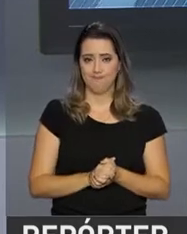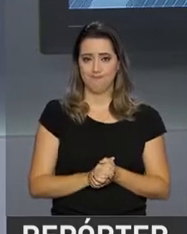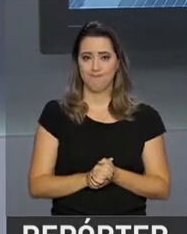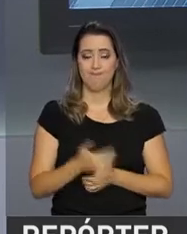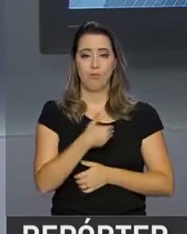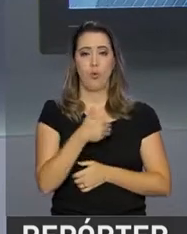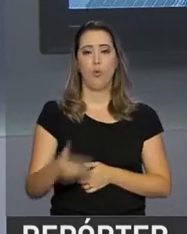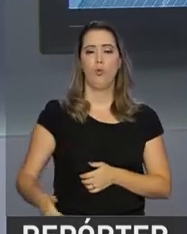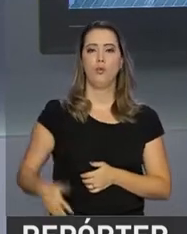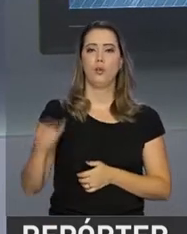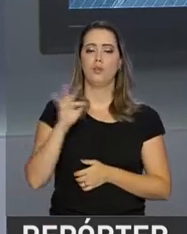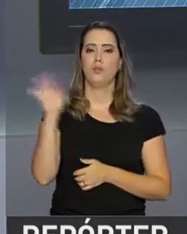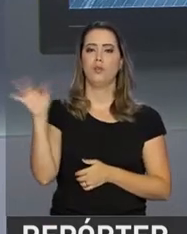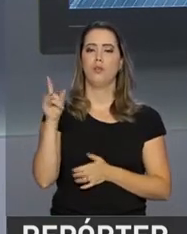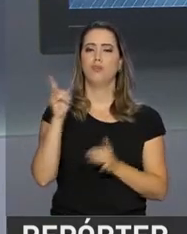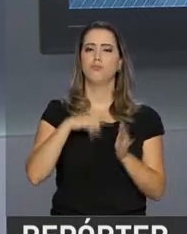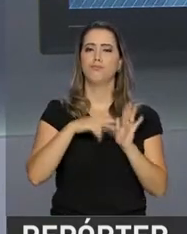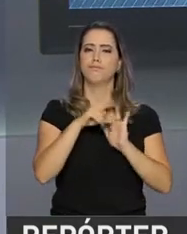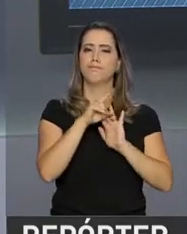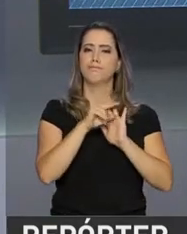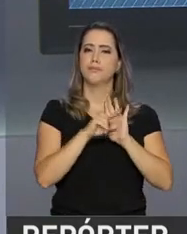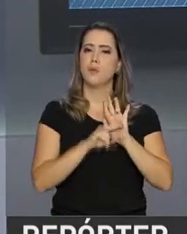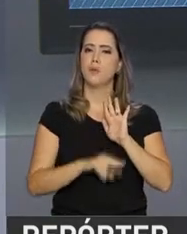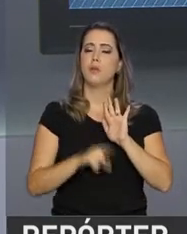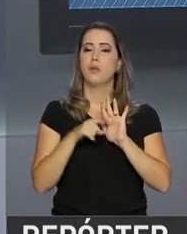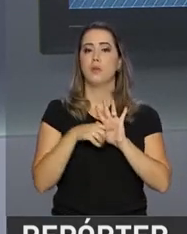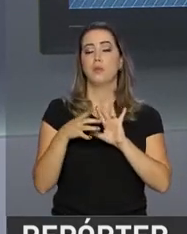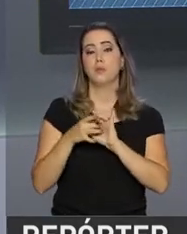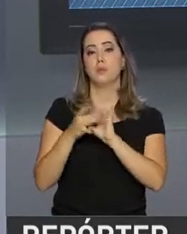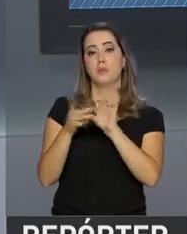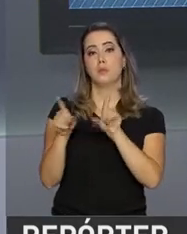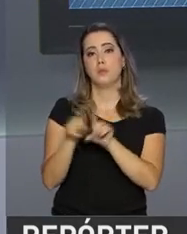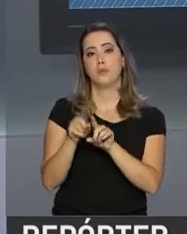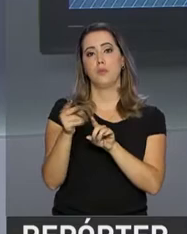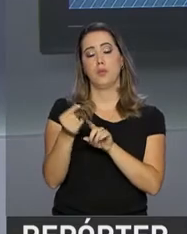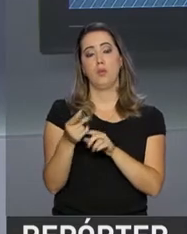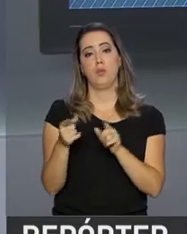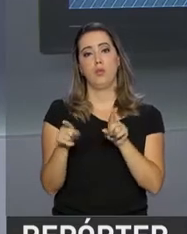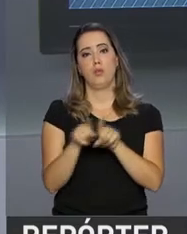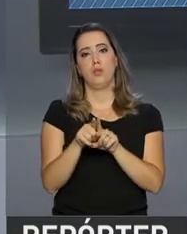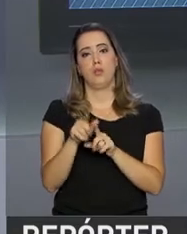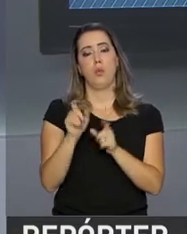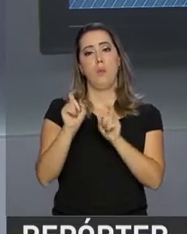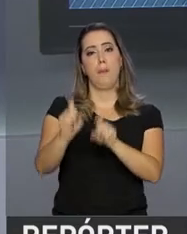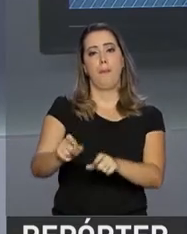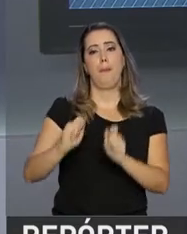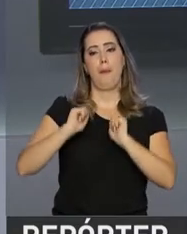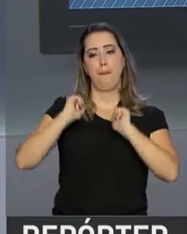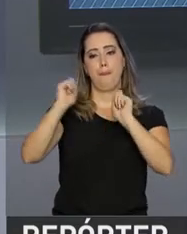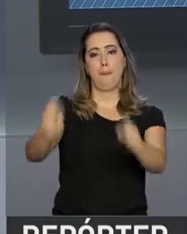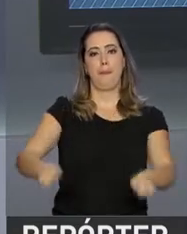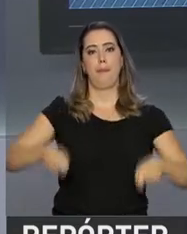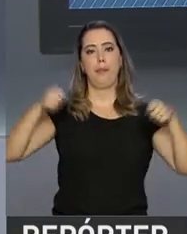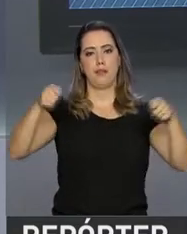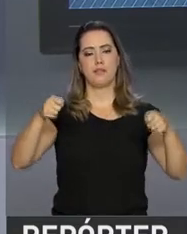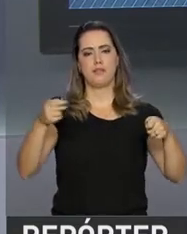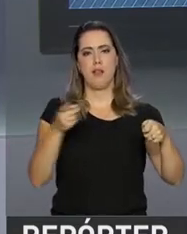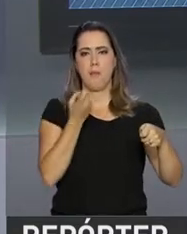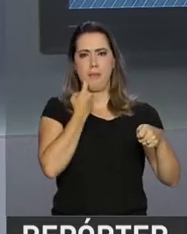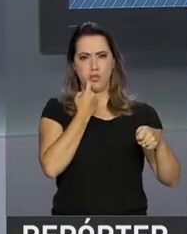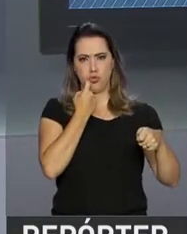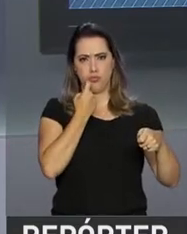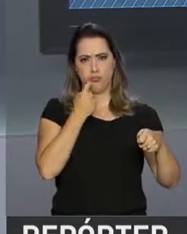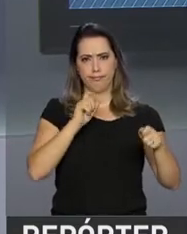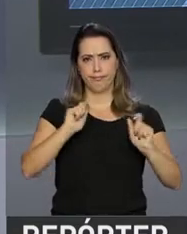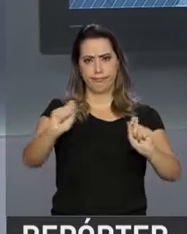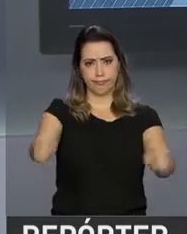fez uma portaria para regularizar a autorização temporária do Registro Geral da Atividade Pesqueira na categoria Pescador Profissional